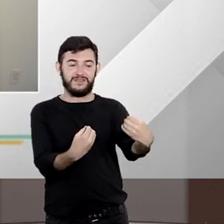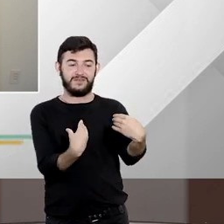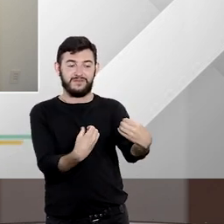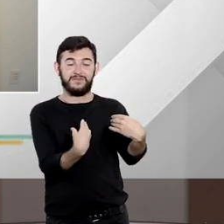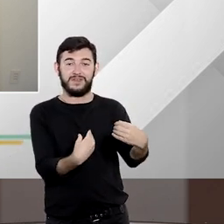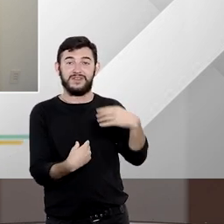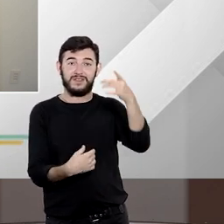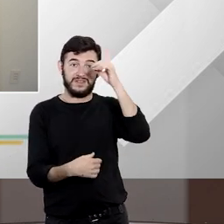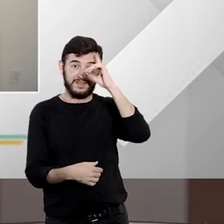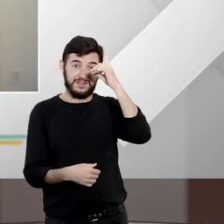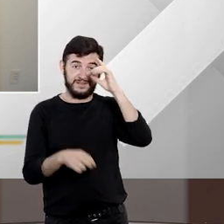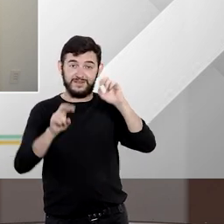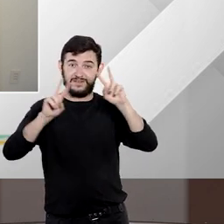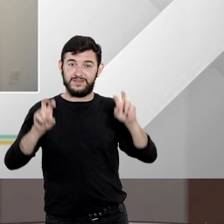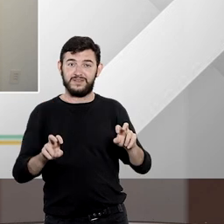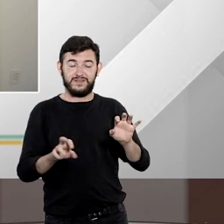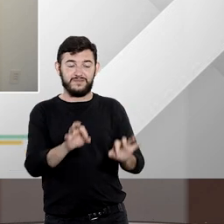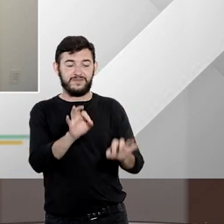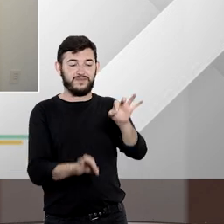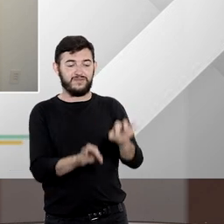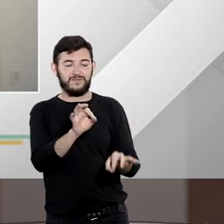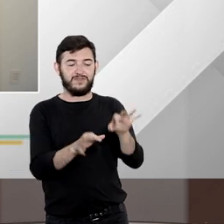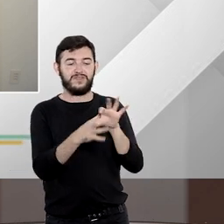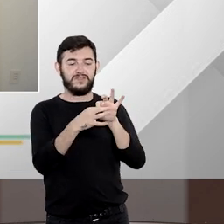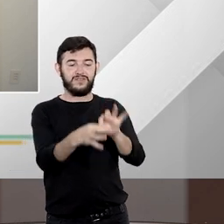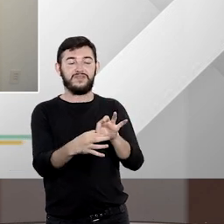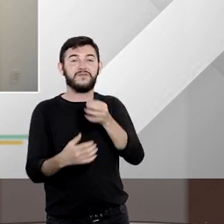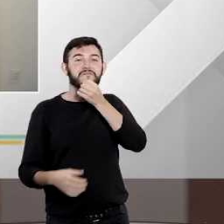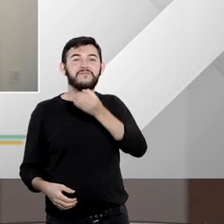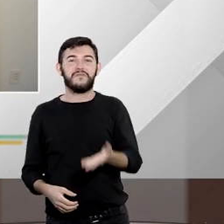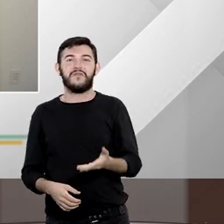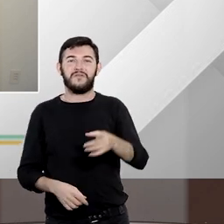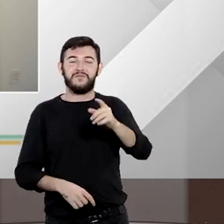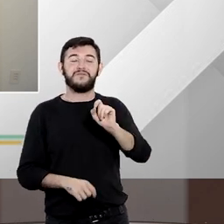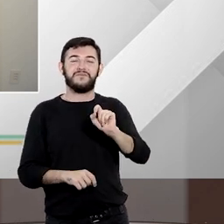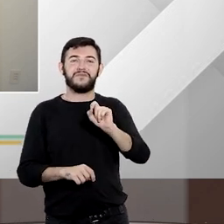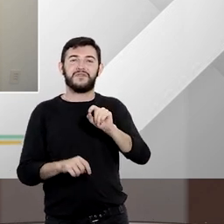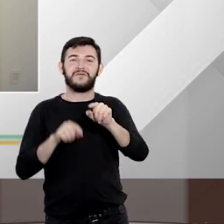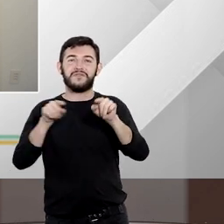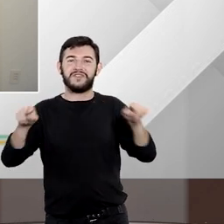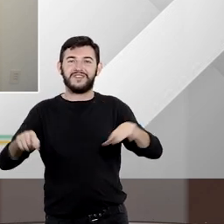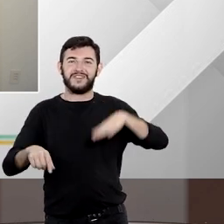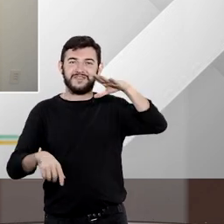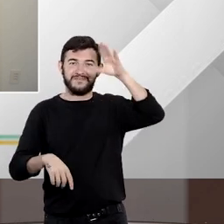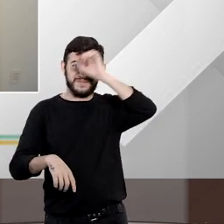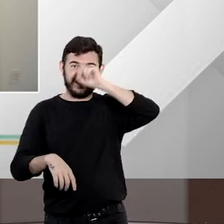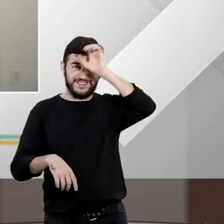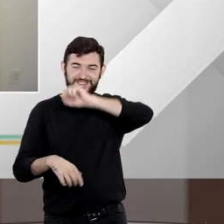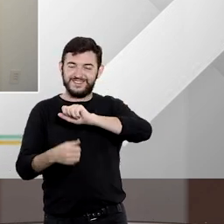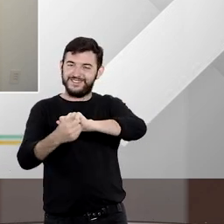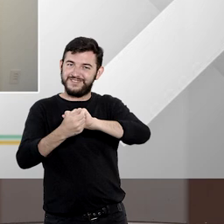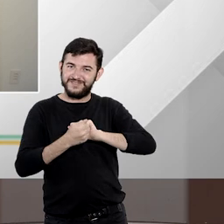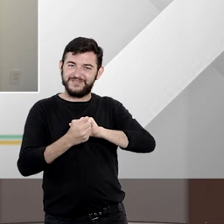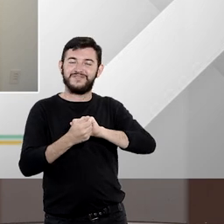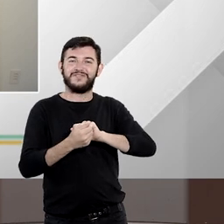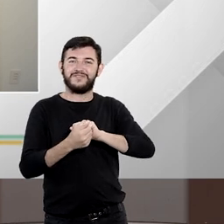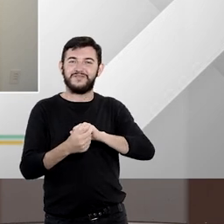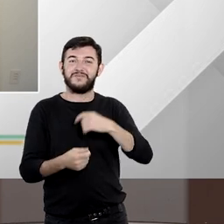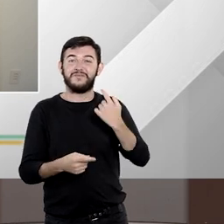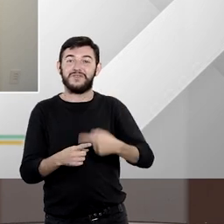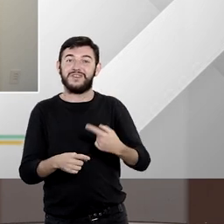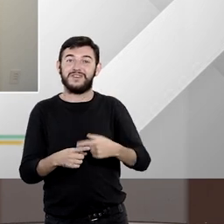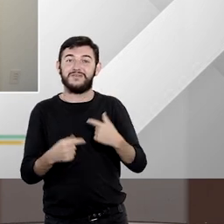sobre diversas questões jurídicas tudo de bom que vocês possam ter aprendido um pouco aqui com a gente porque para